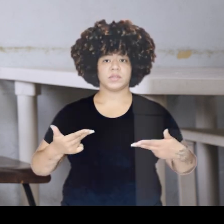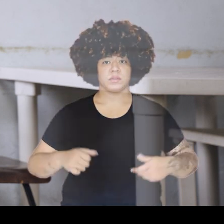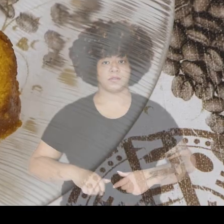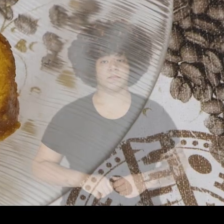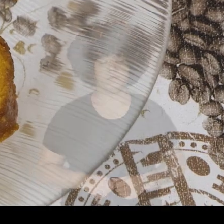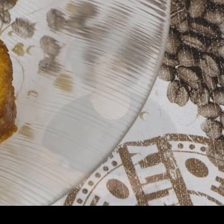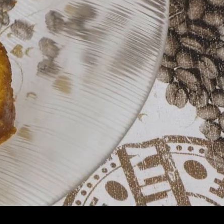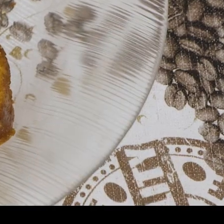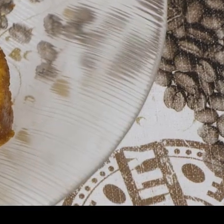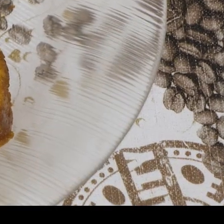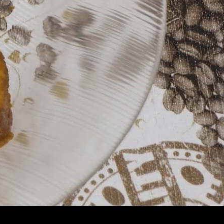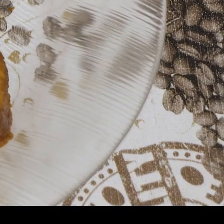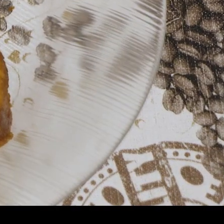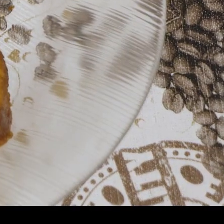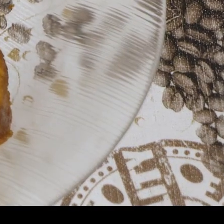pensar em outras coisas.